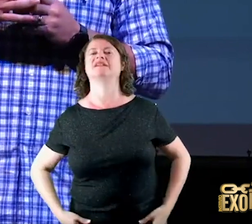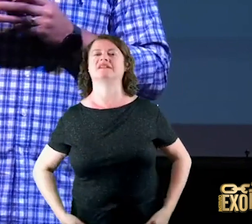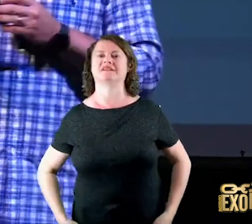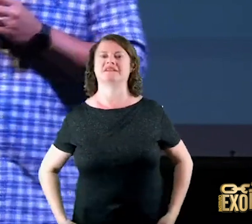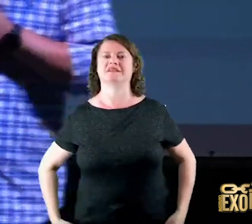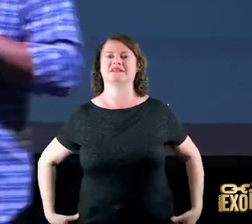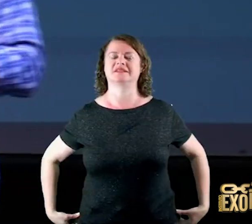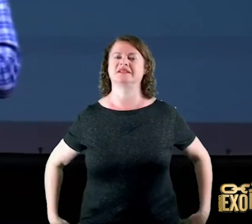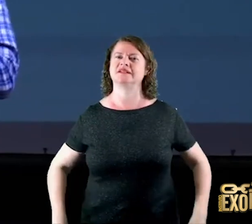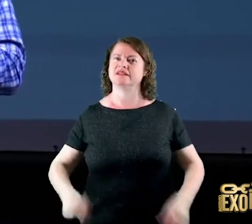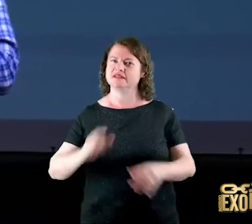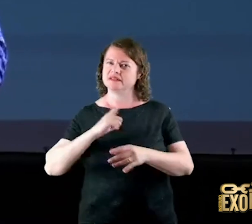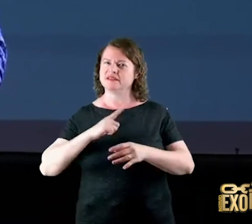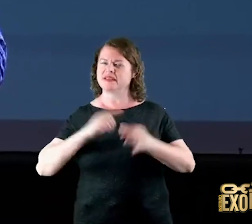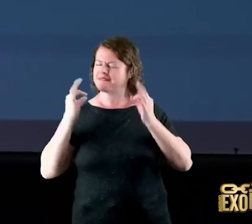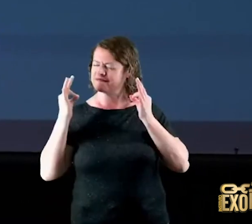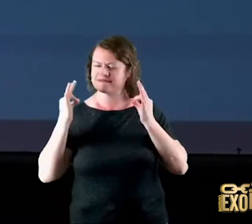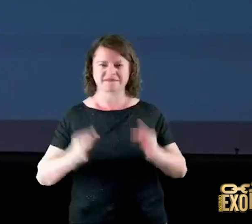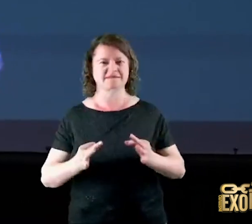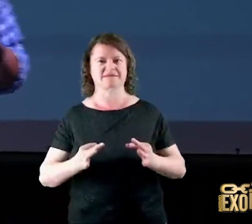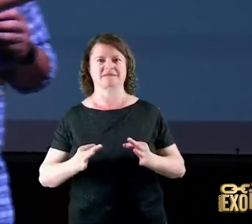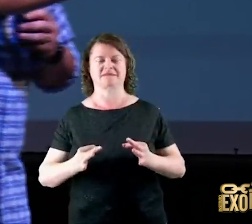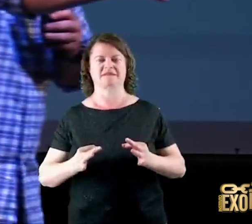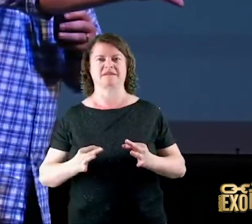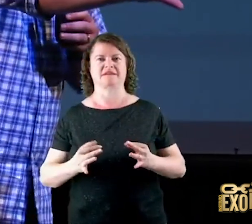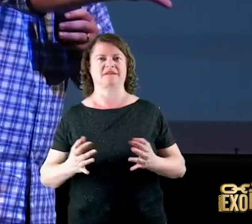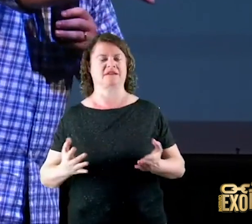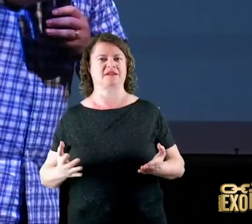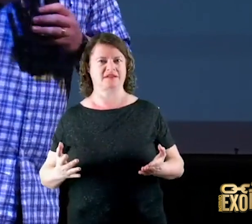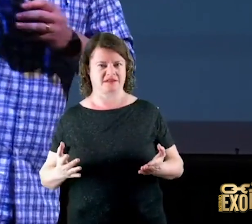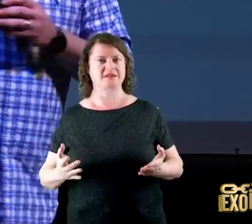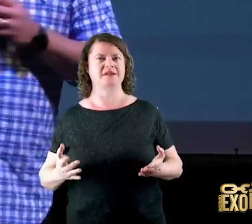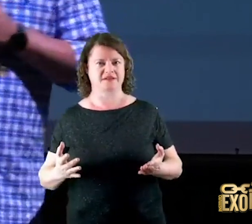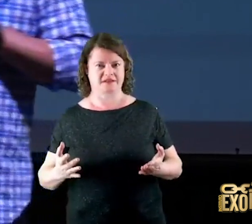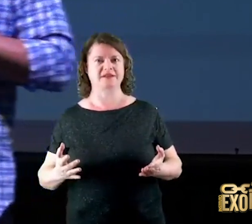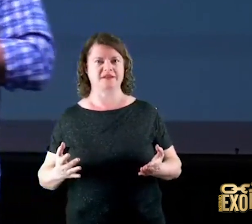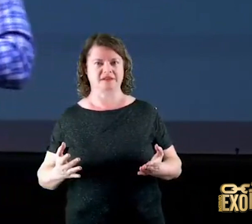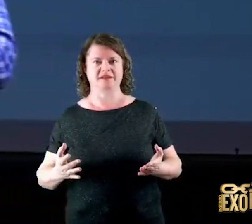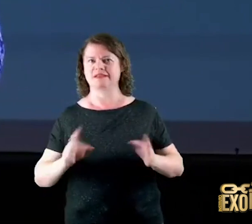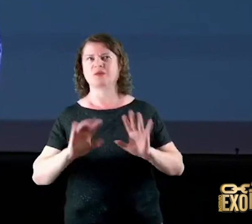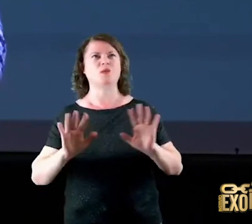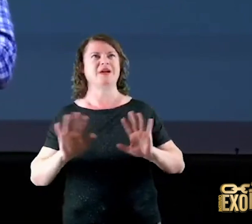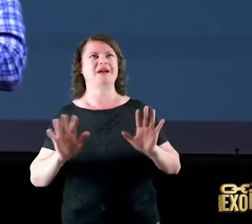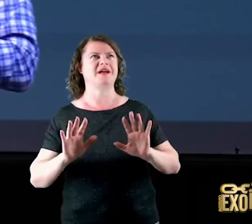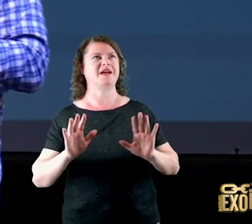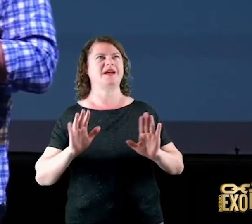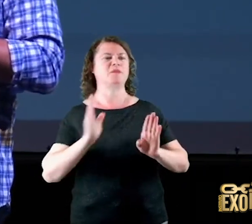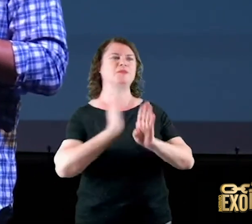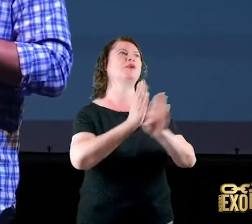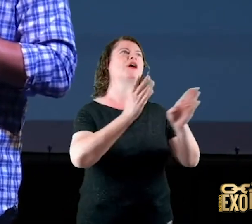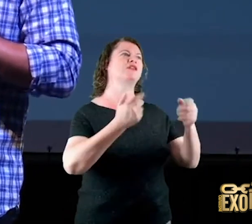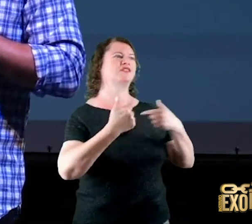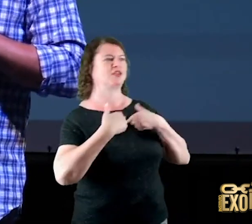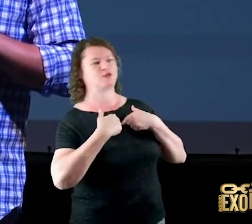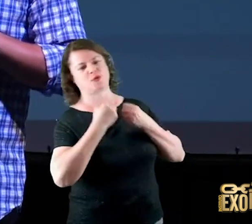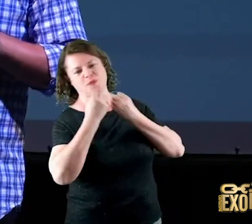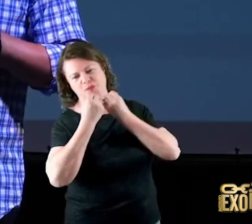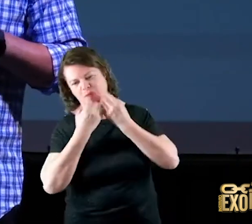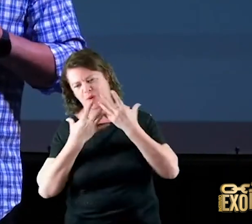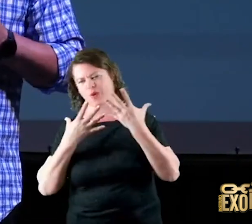tem uma absoluta certeza e não tem a ver com aquilo com que eu sou porque se dependesse daquilo que eu sou